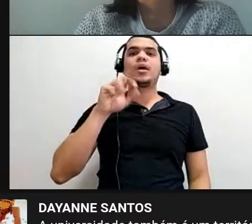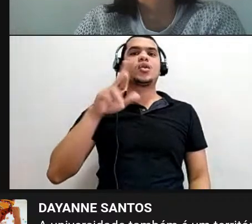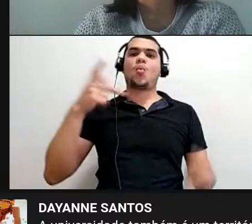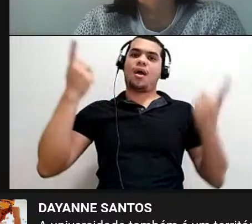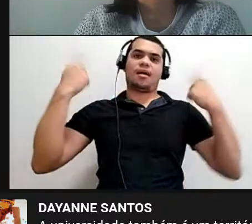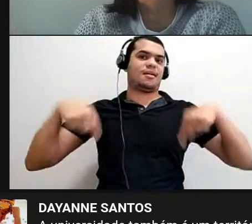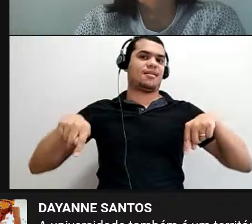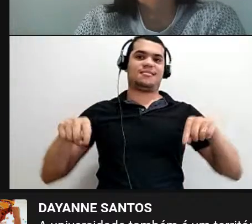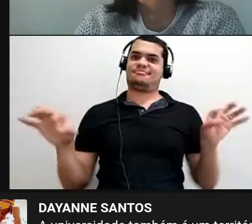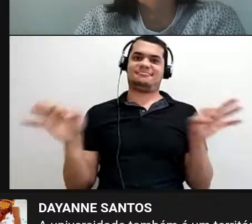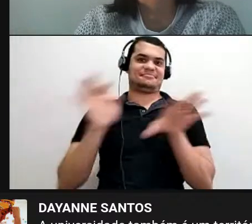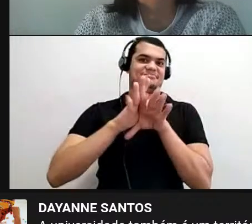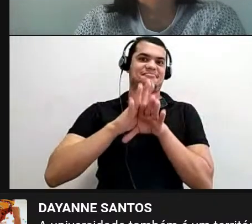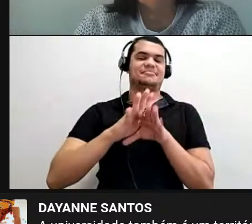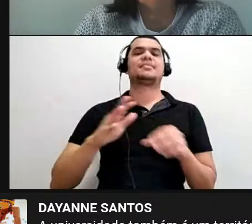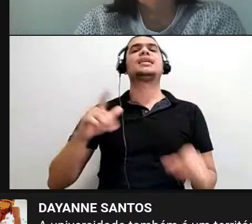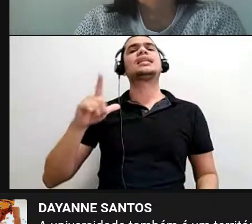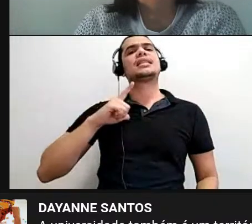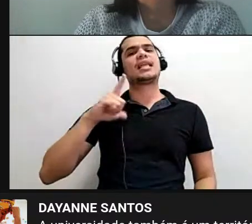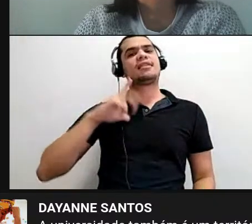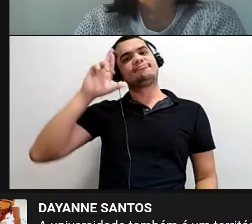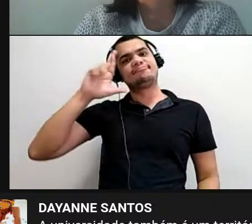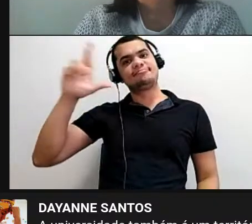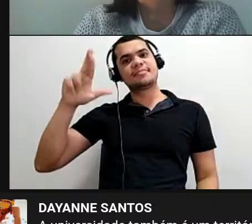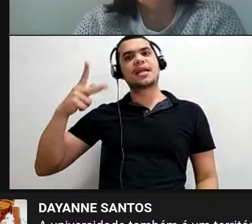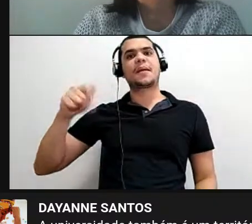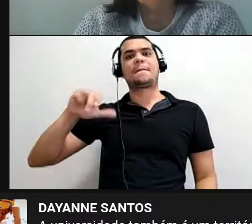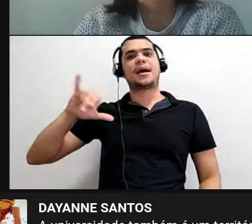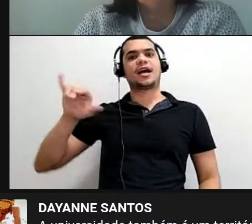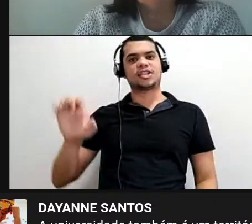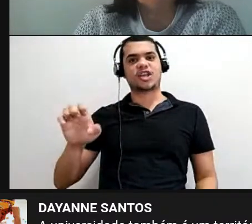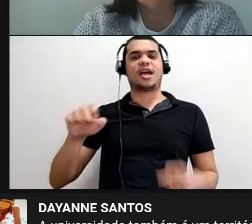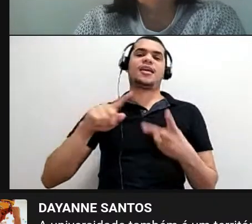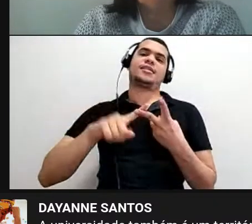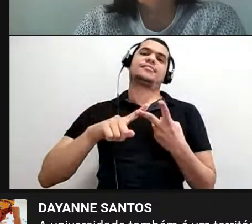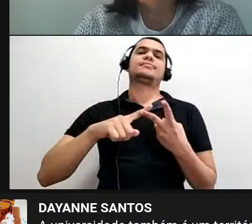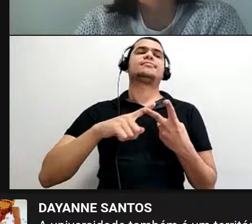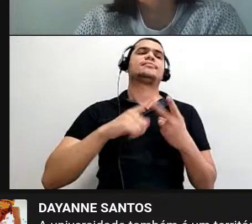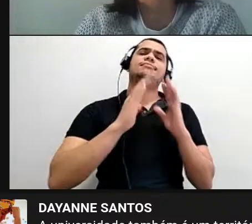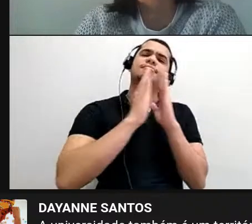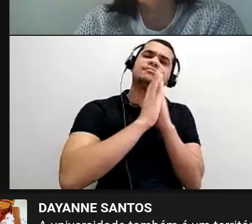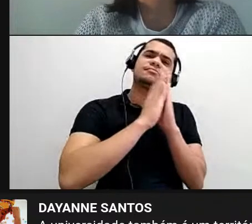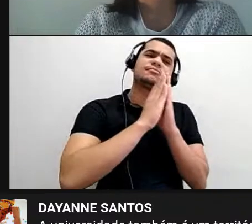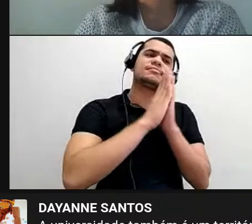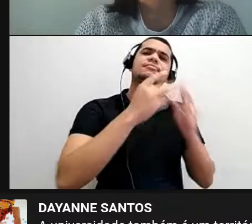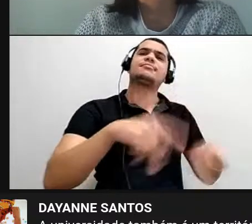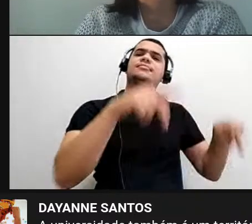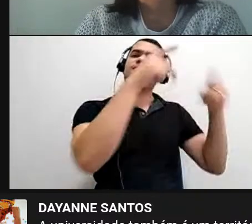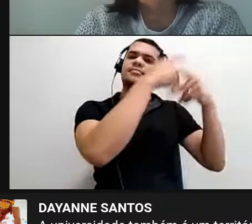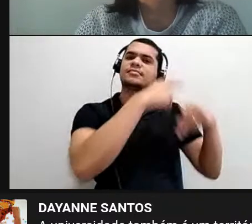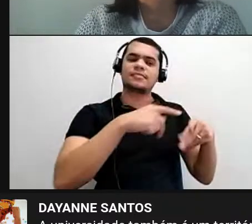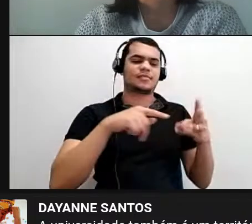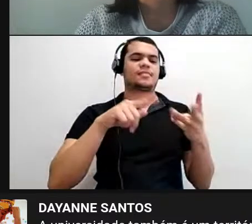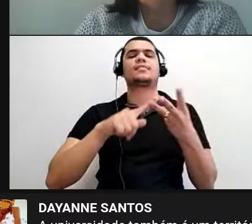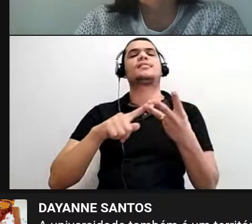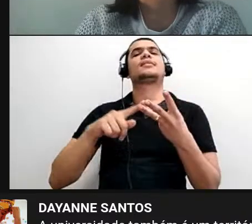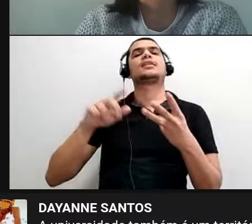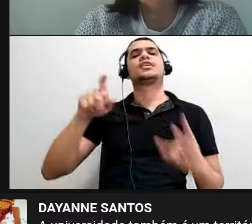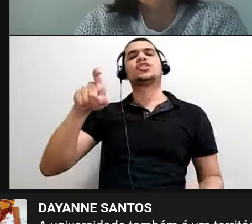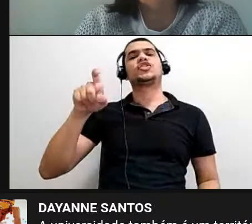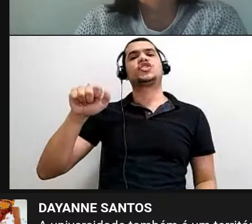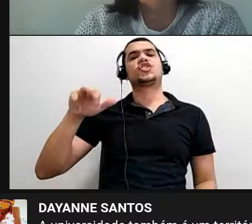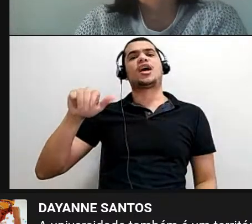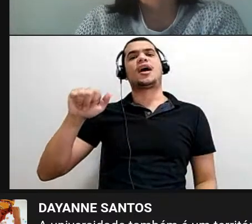e nossos pagés, nossos xamãs, nossos antigos, nossas rezadeiras, por exemplo, o que as rezadeiras, qual o tipo de